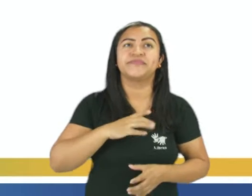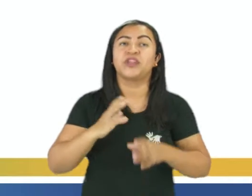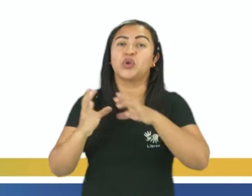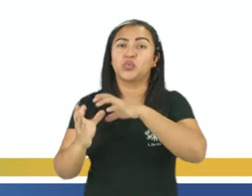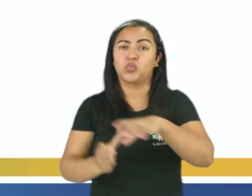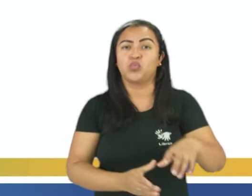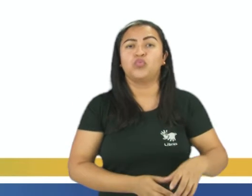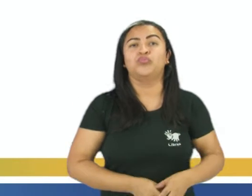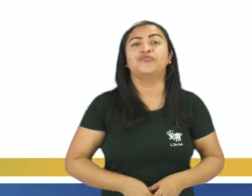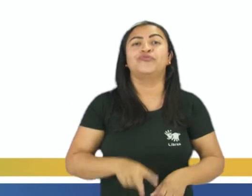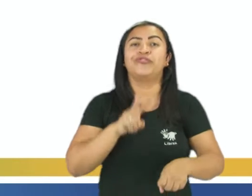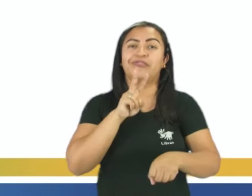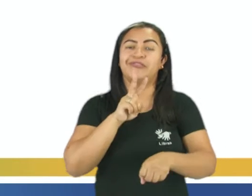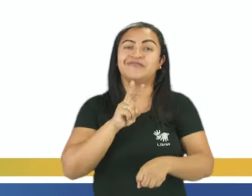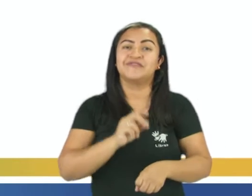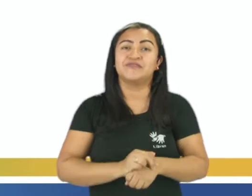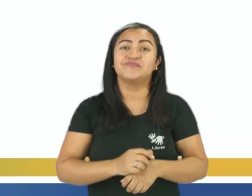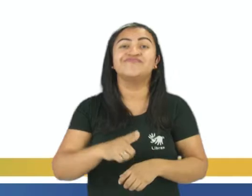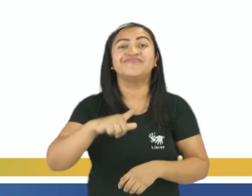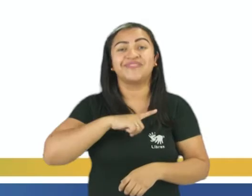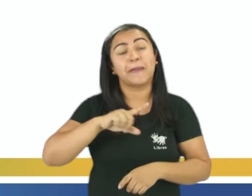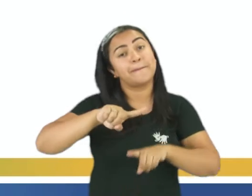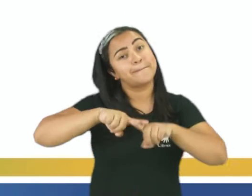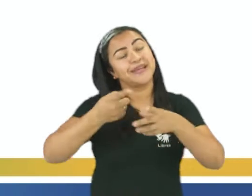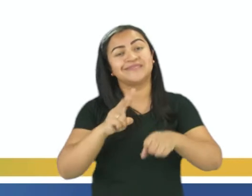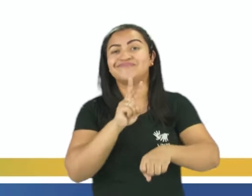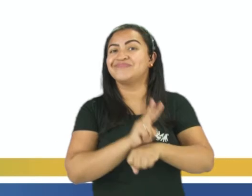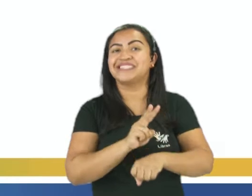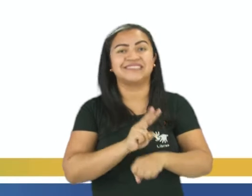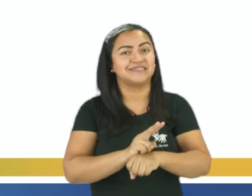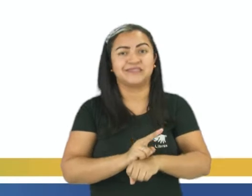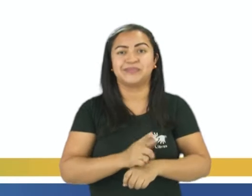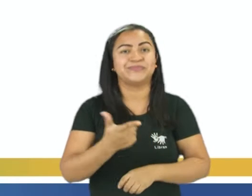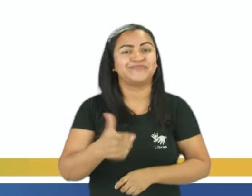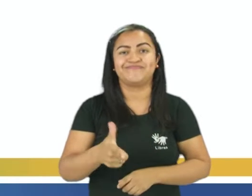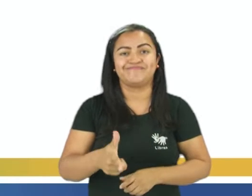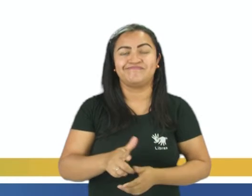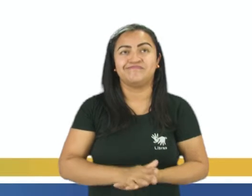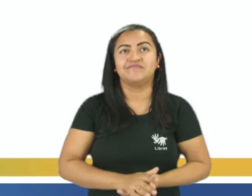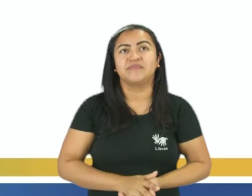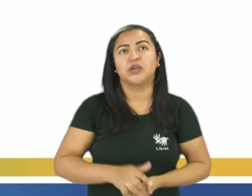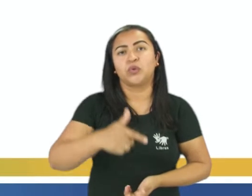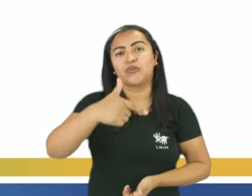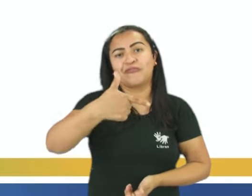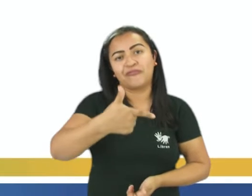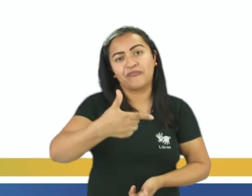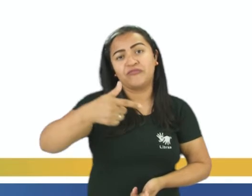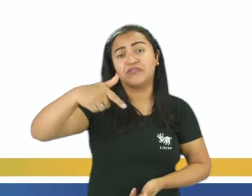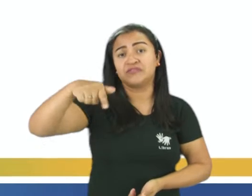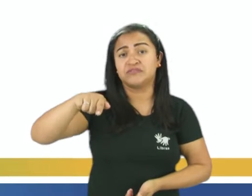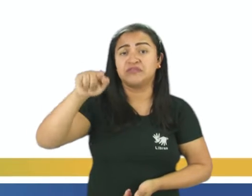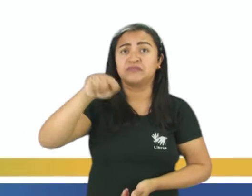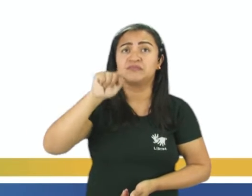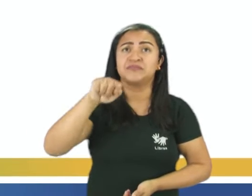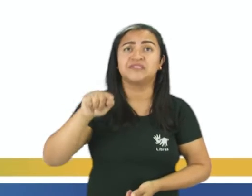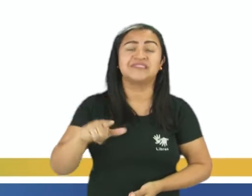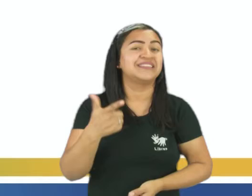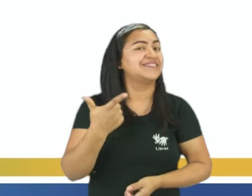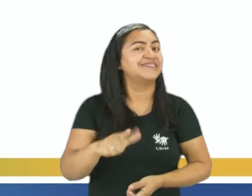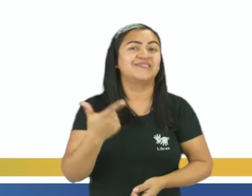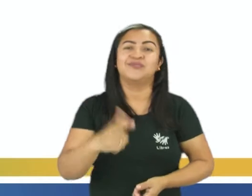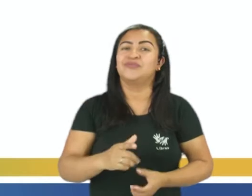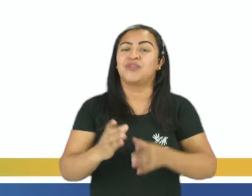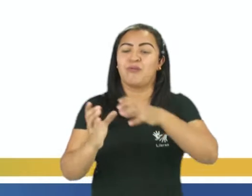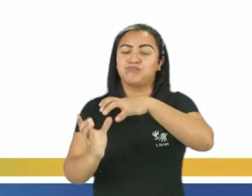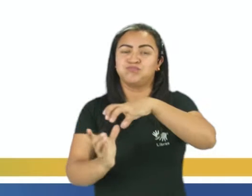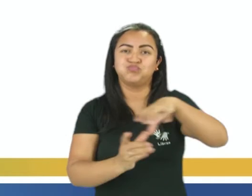coletado, mas não tratado, enquanto 27% não tem coleta nem tratamento de